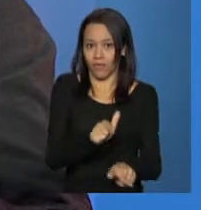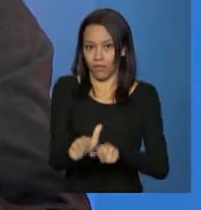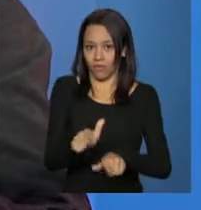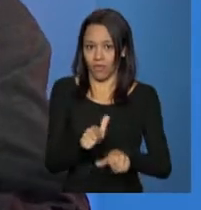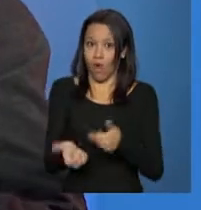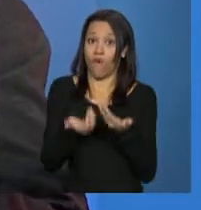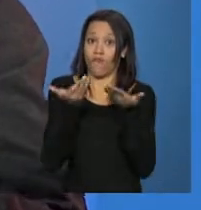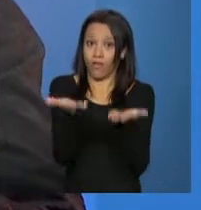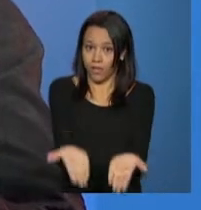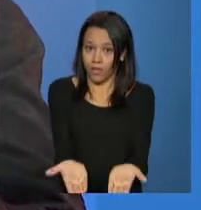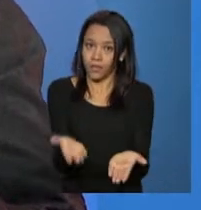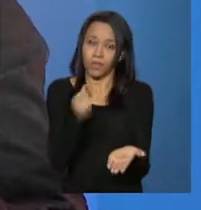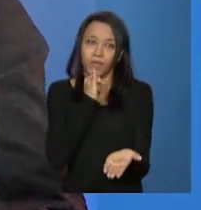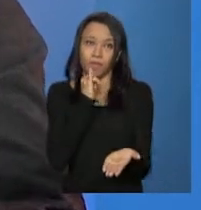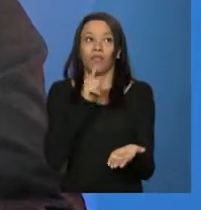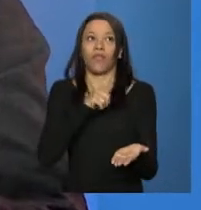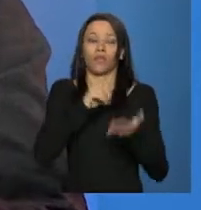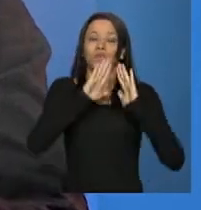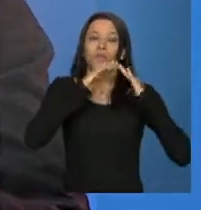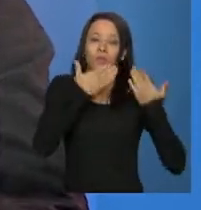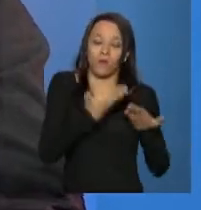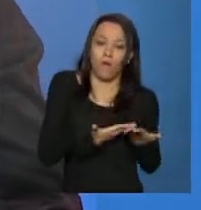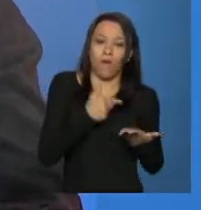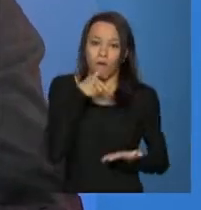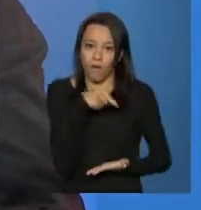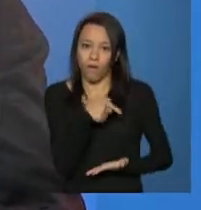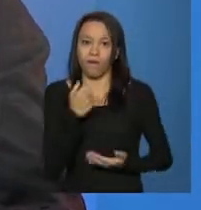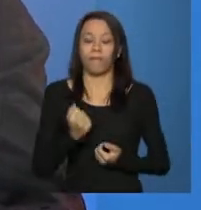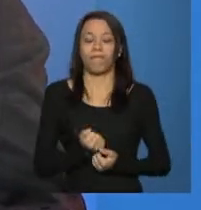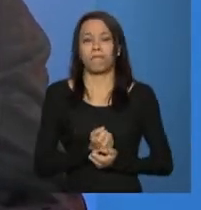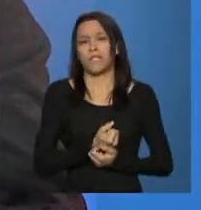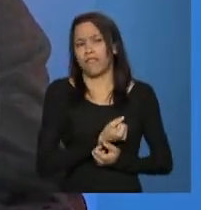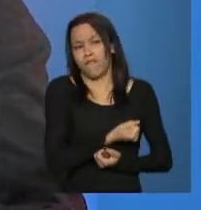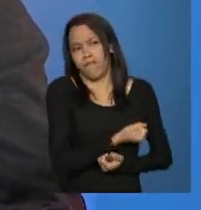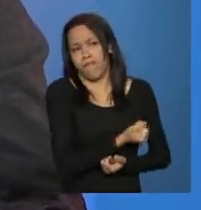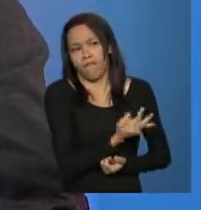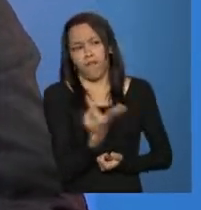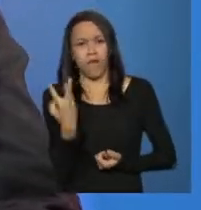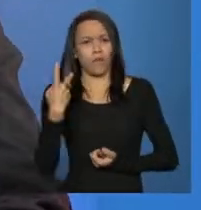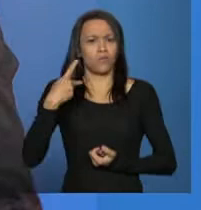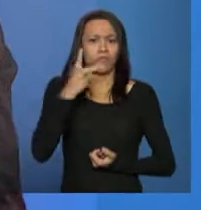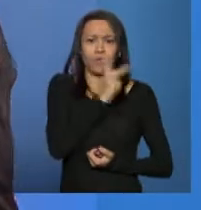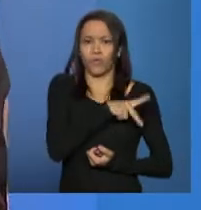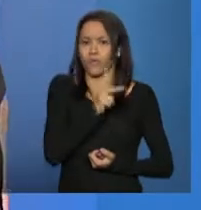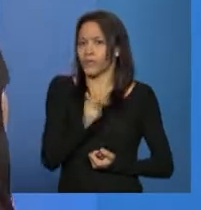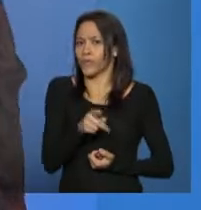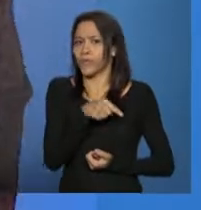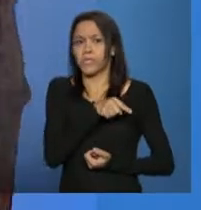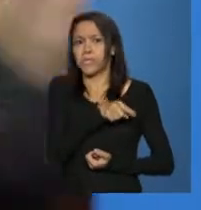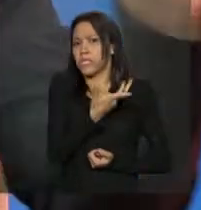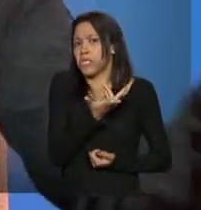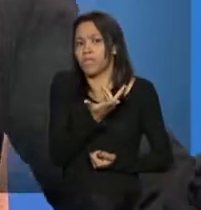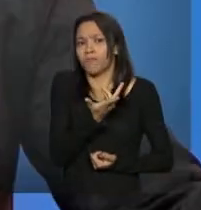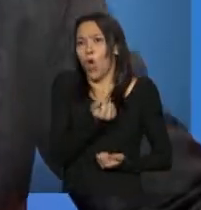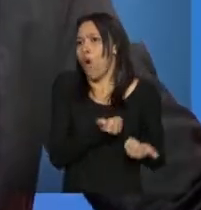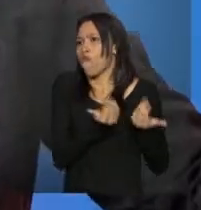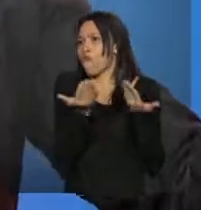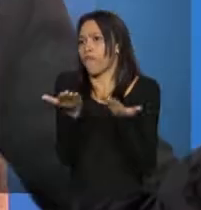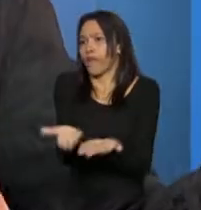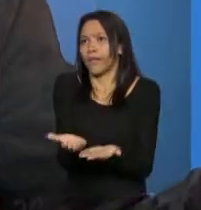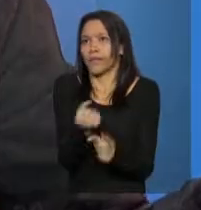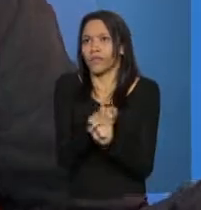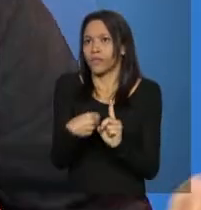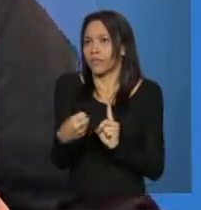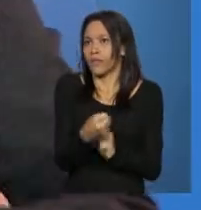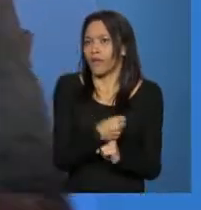por exemplo uma escola e que tem um monte de professores e não estão envolvidos com uma oferta específica